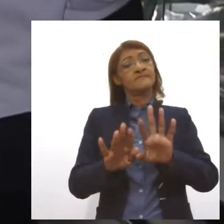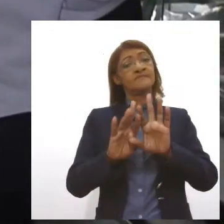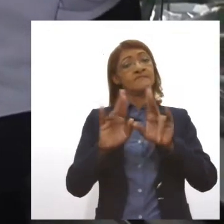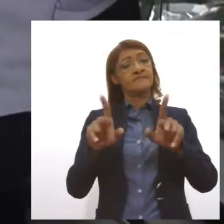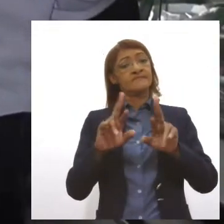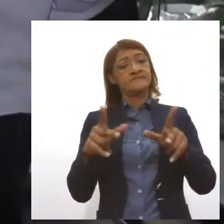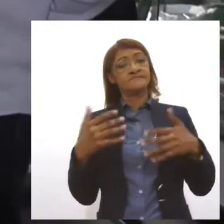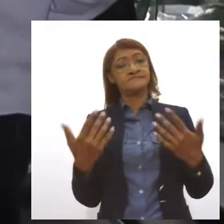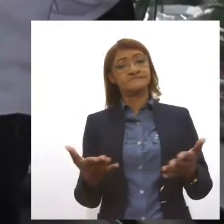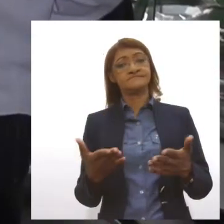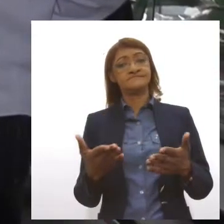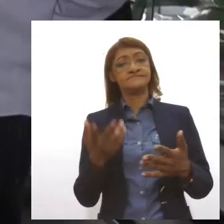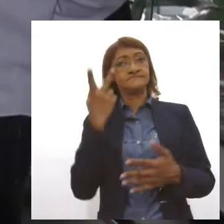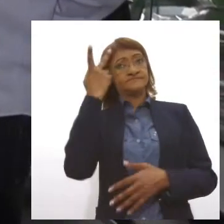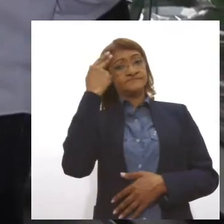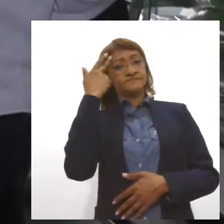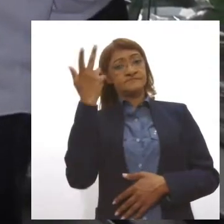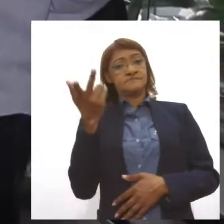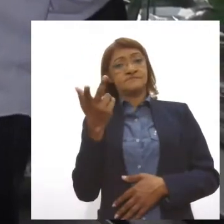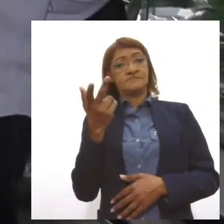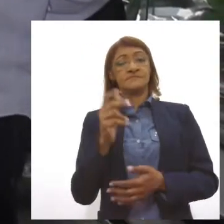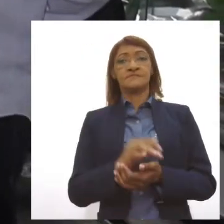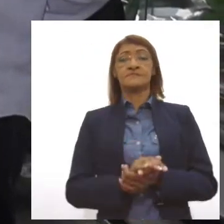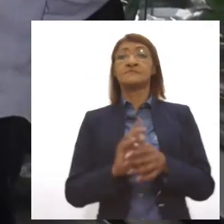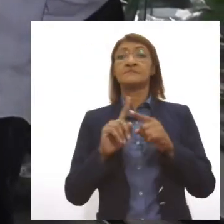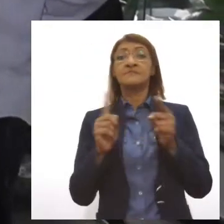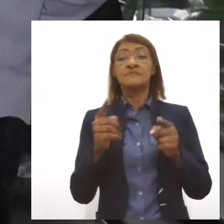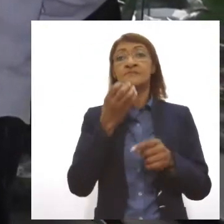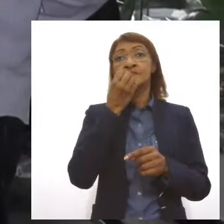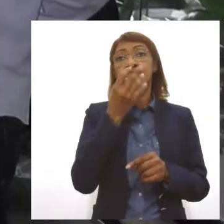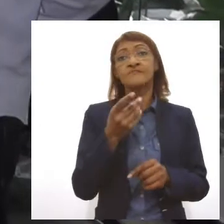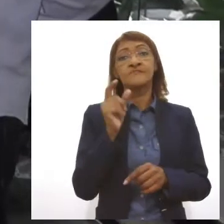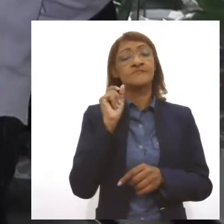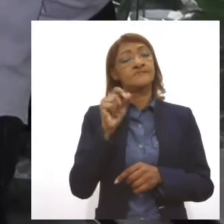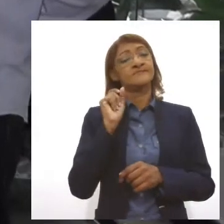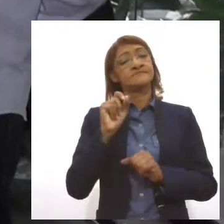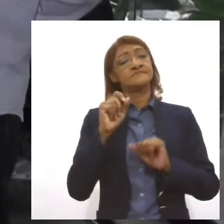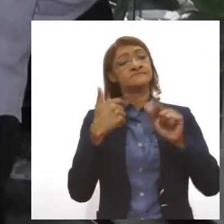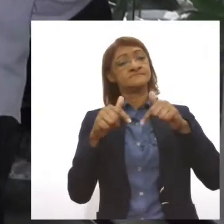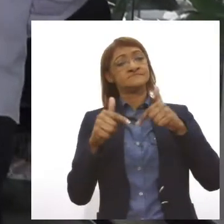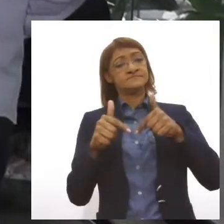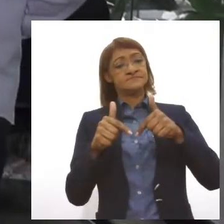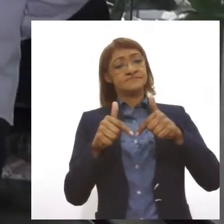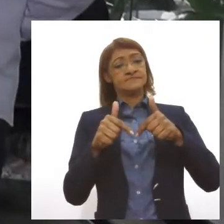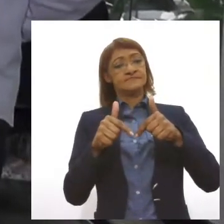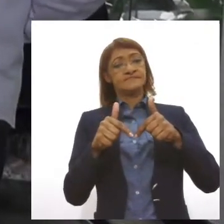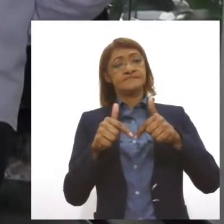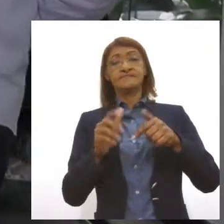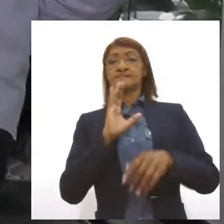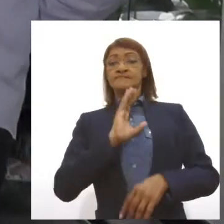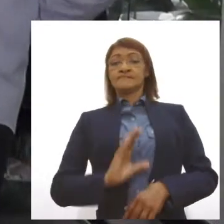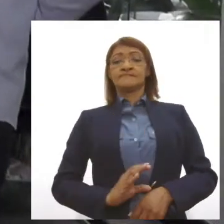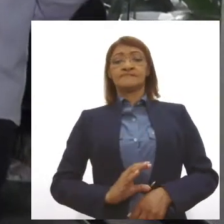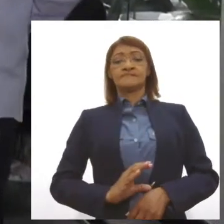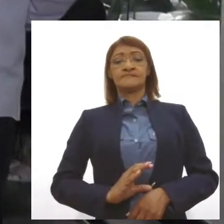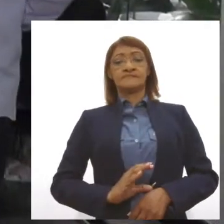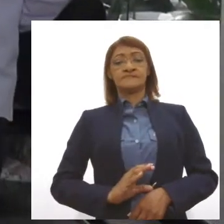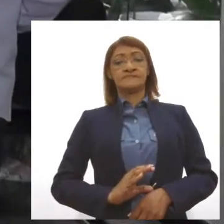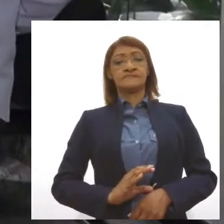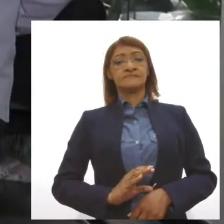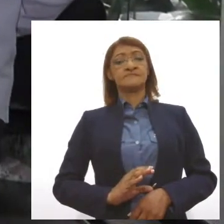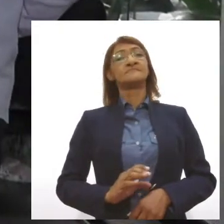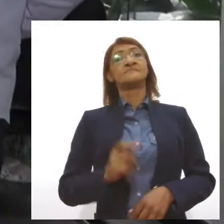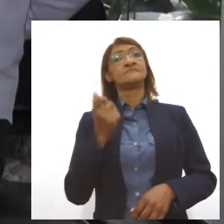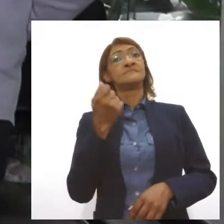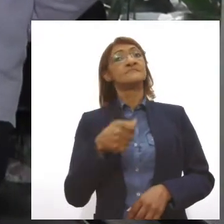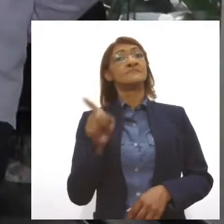na autenticação normal. Agora, a grande vantagem desse serviço é para o cidadão, que vai ter menos despesa,